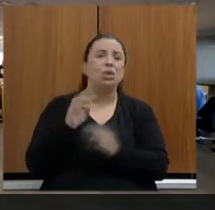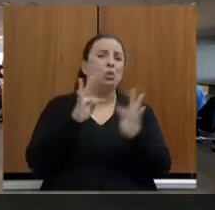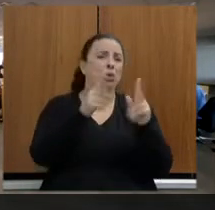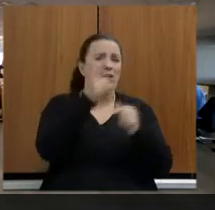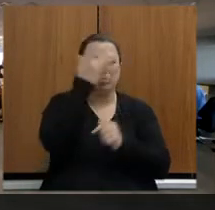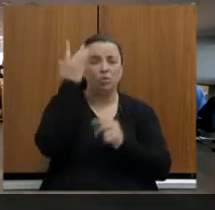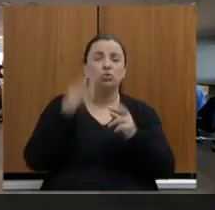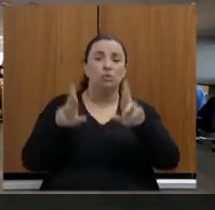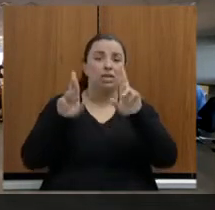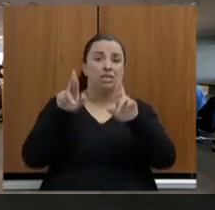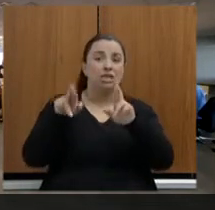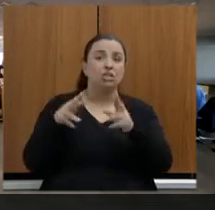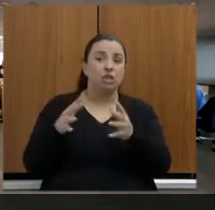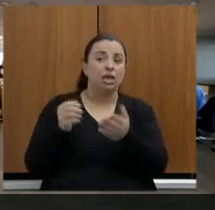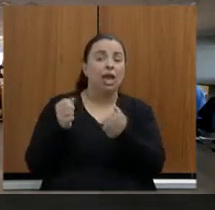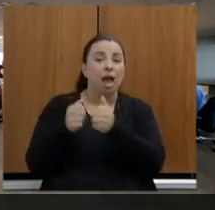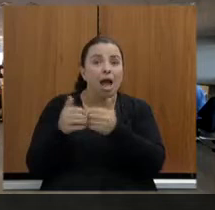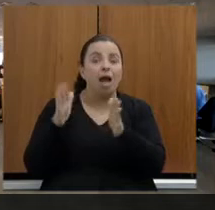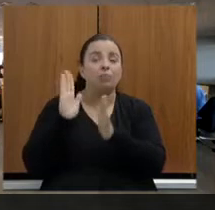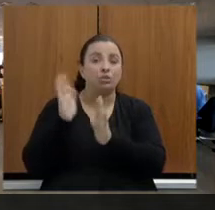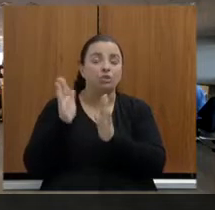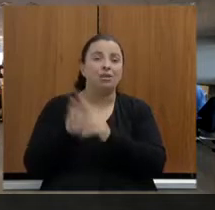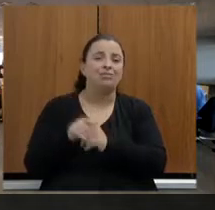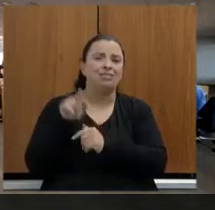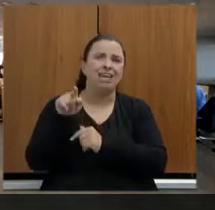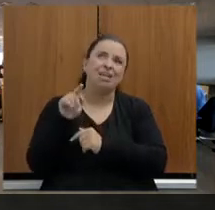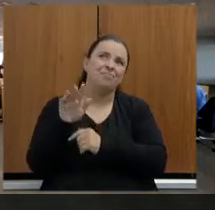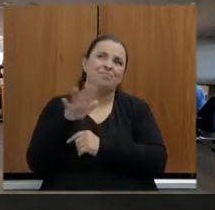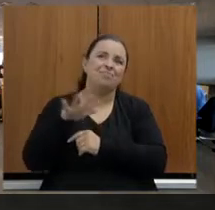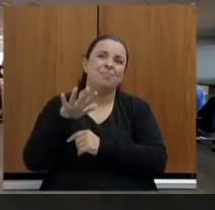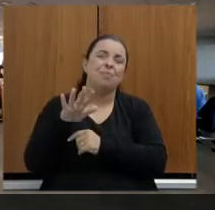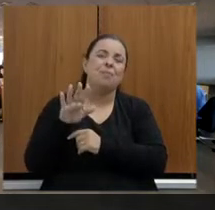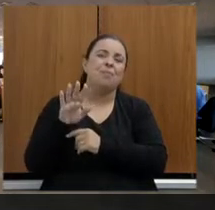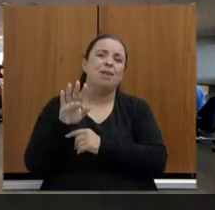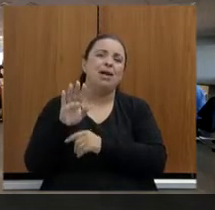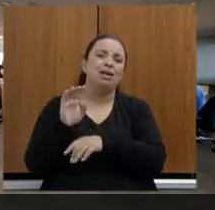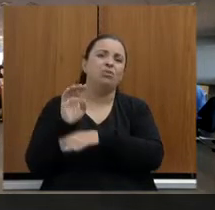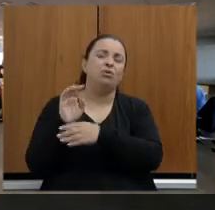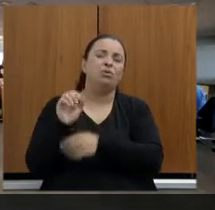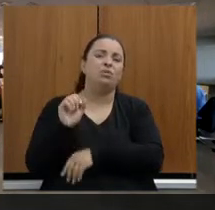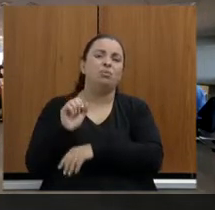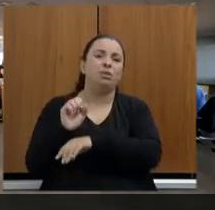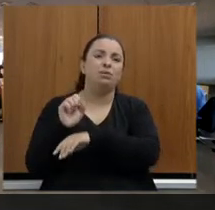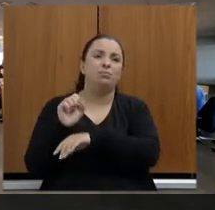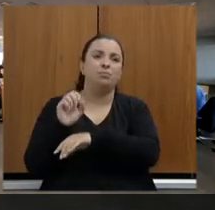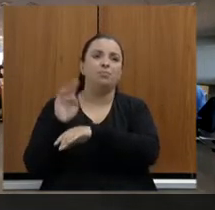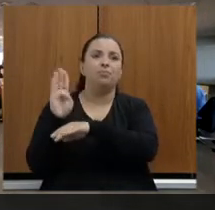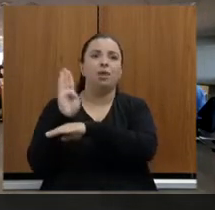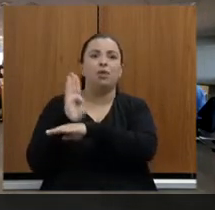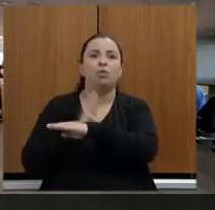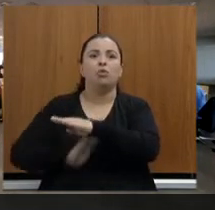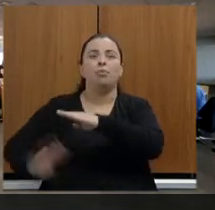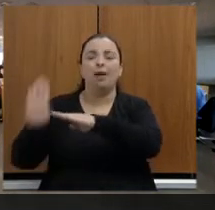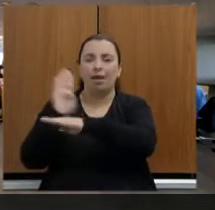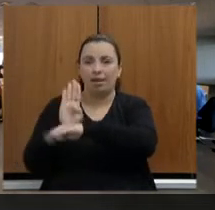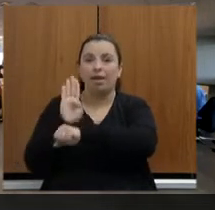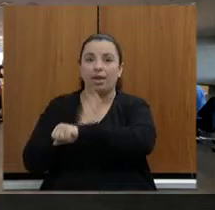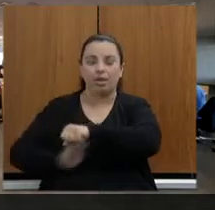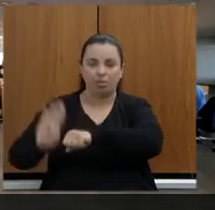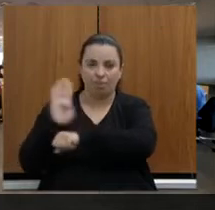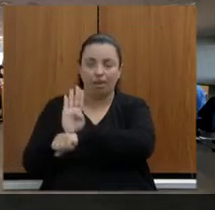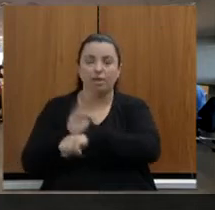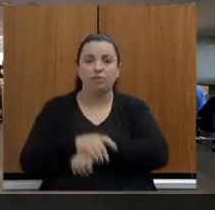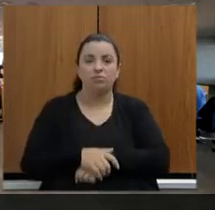conhecida aí como a linha do barreiro. Aí nós dizemos, mas 400 milhões é suficiente para esse projeto? Está muito longe